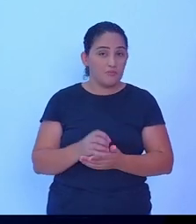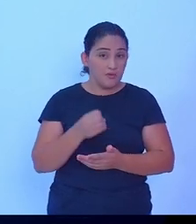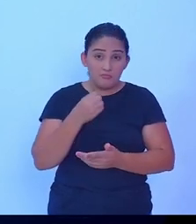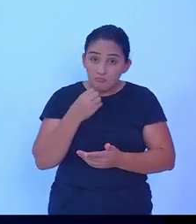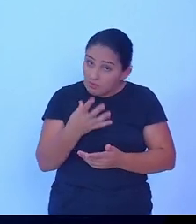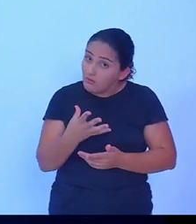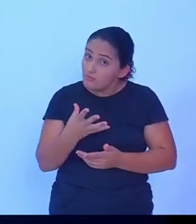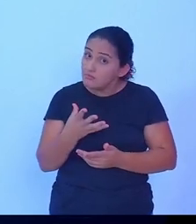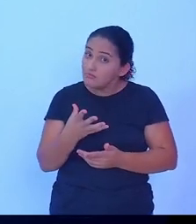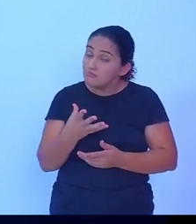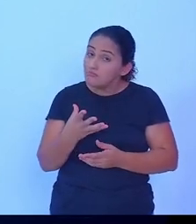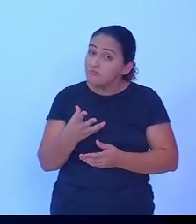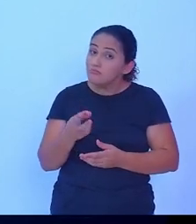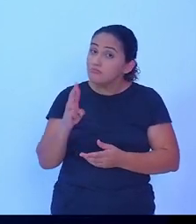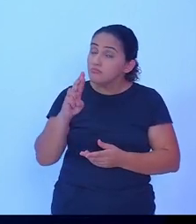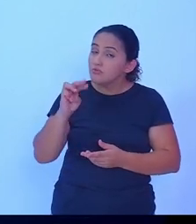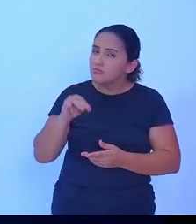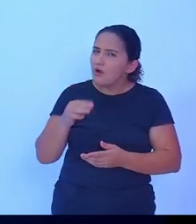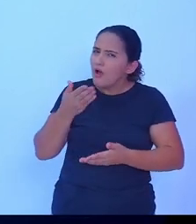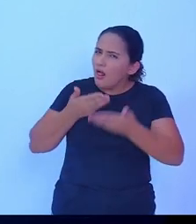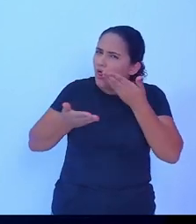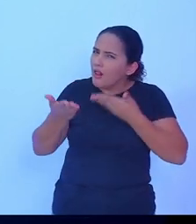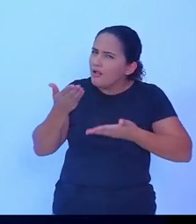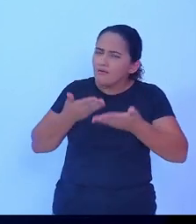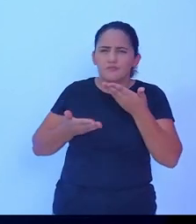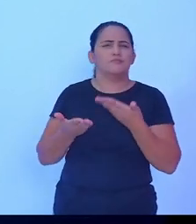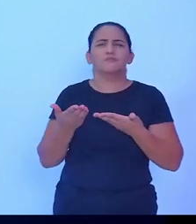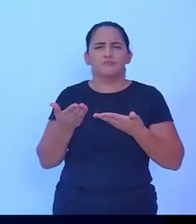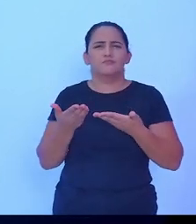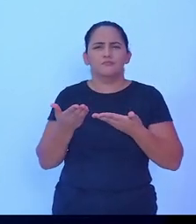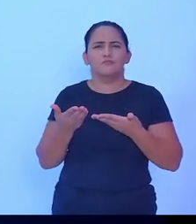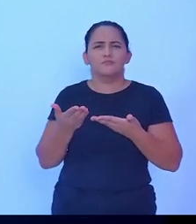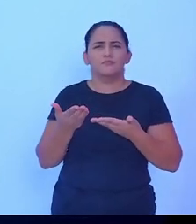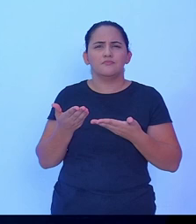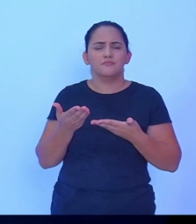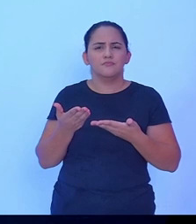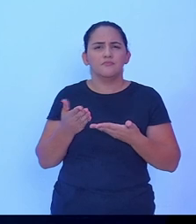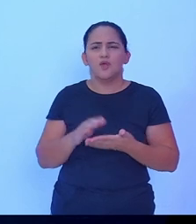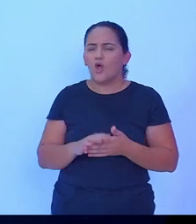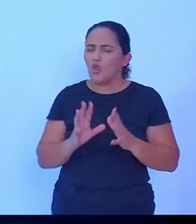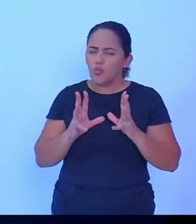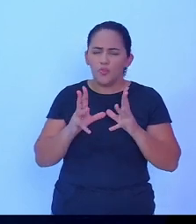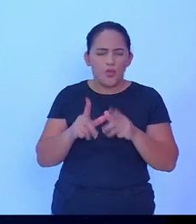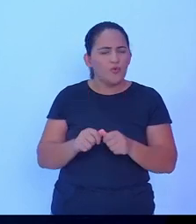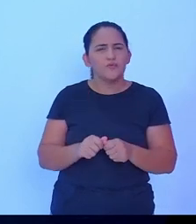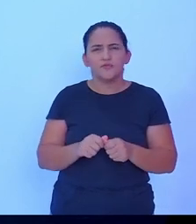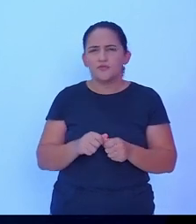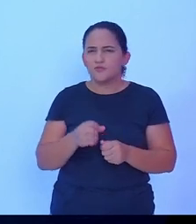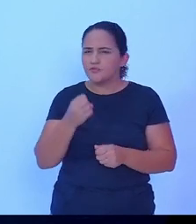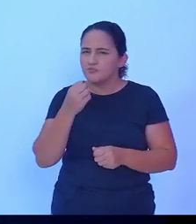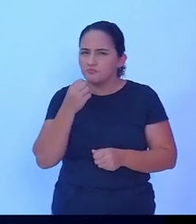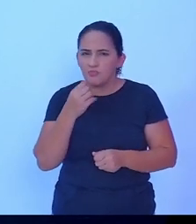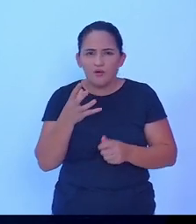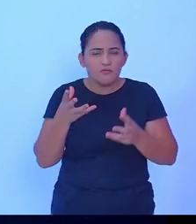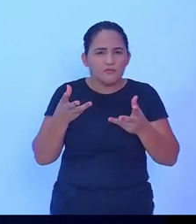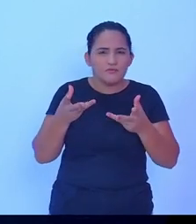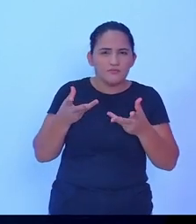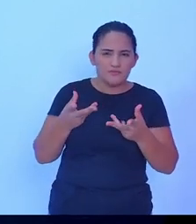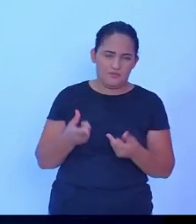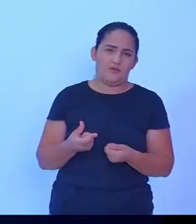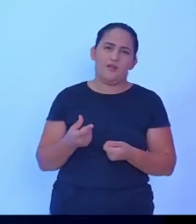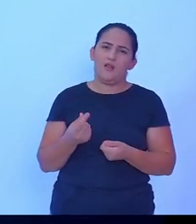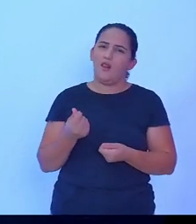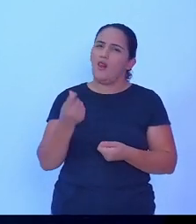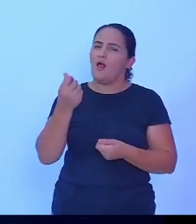de Moura ter diálogo para que eles podem também ser beneficiados com algum confisco, alguma coisa de